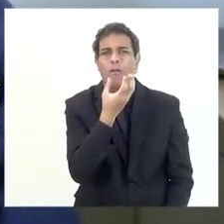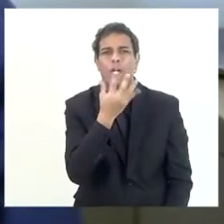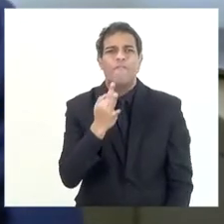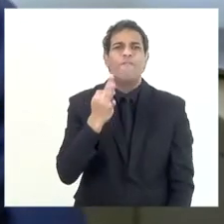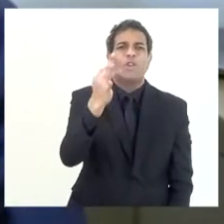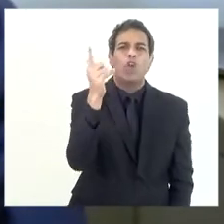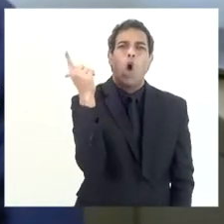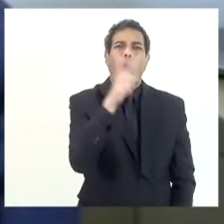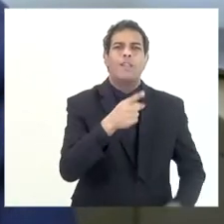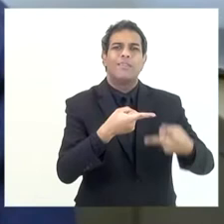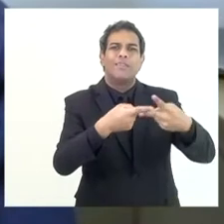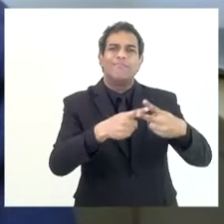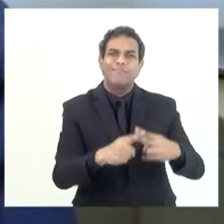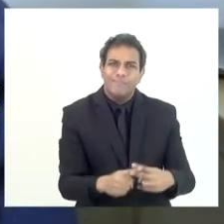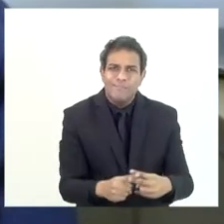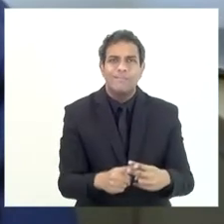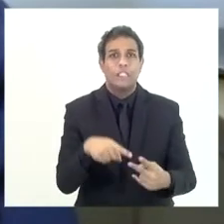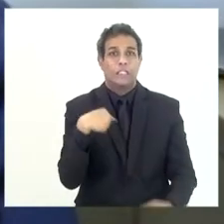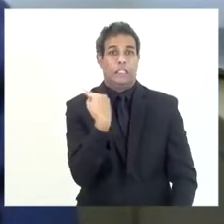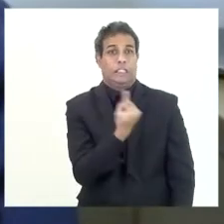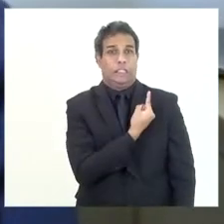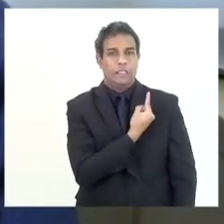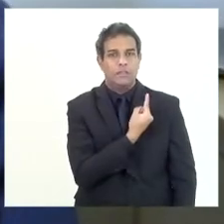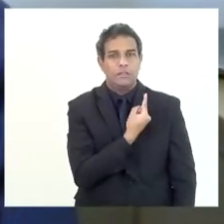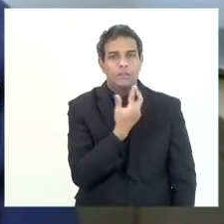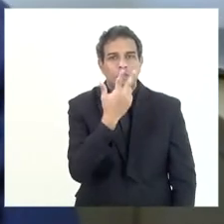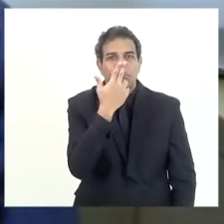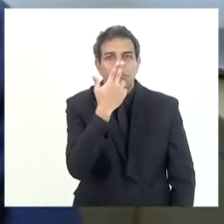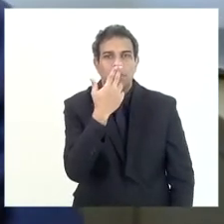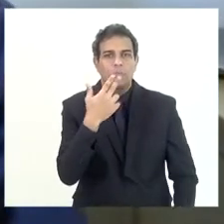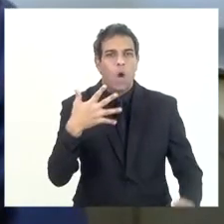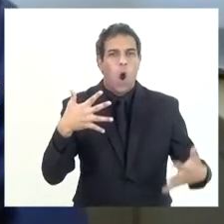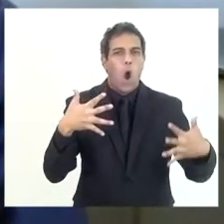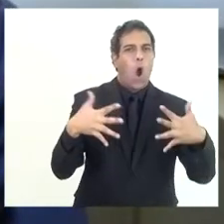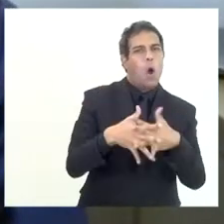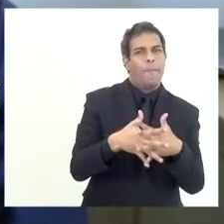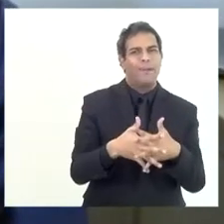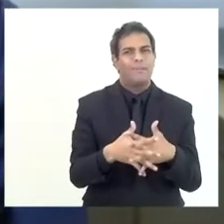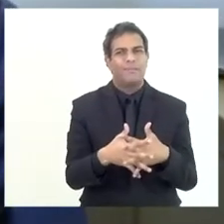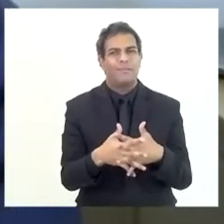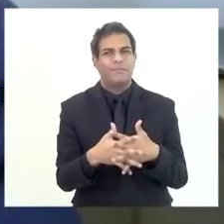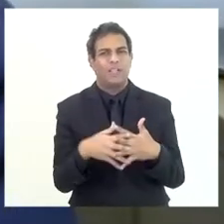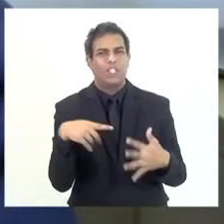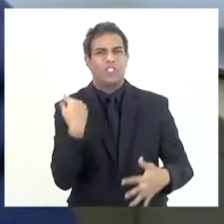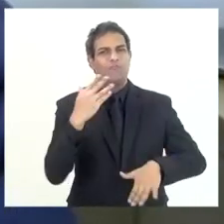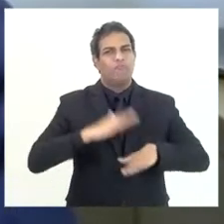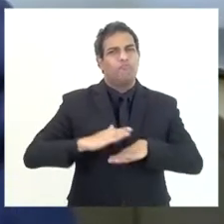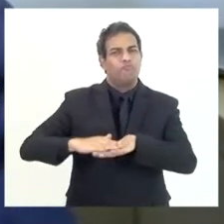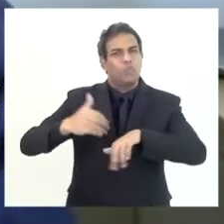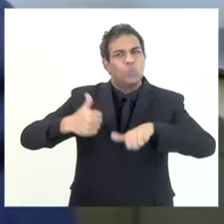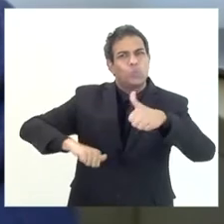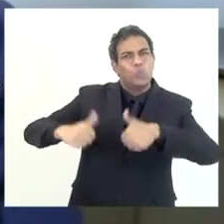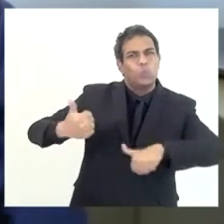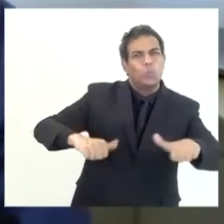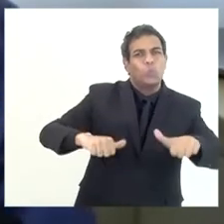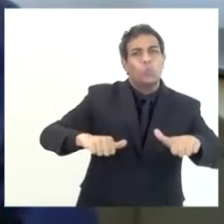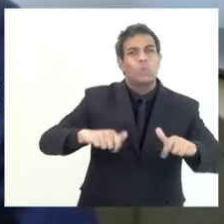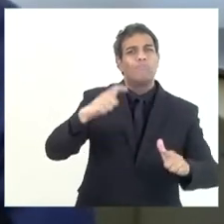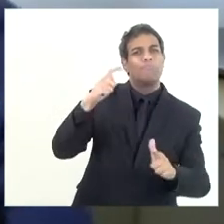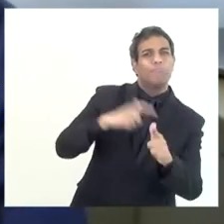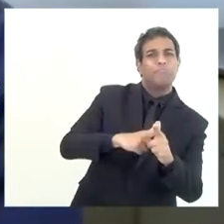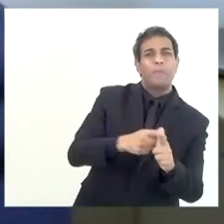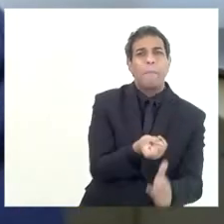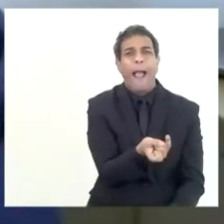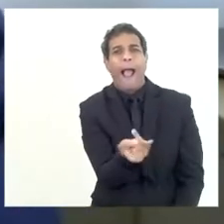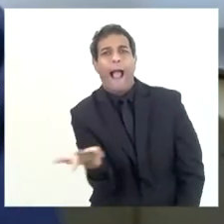nós também temos dificuldade ao analisar o montante de dívida ativa,